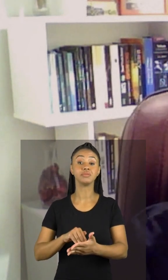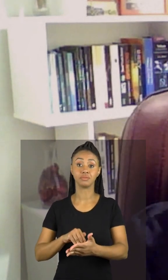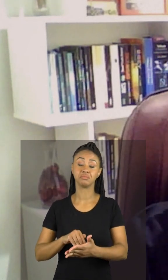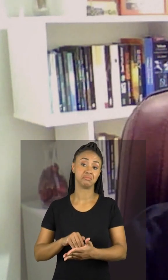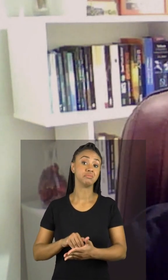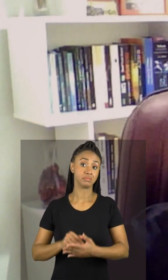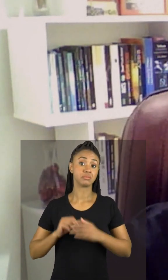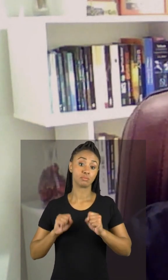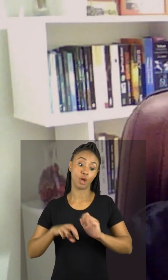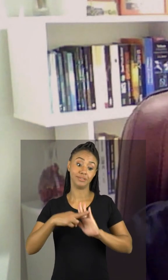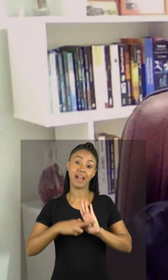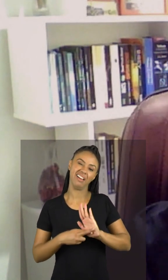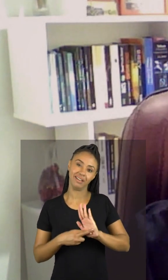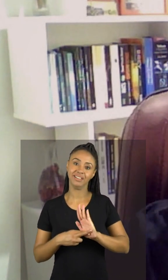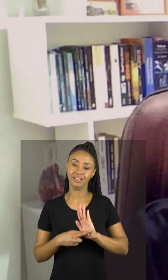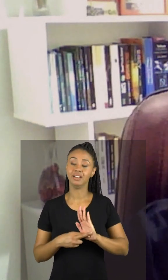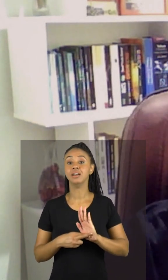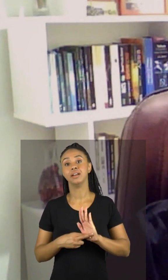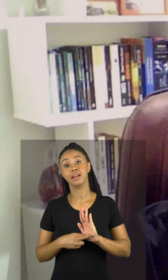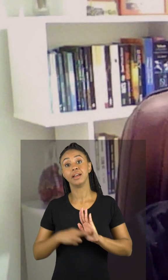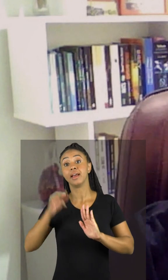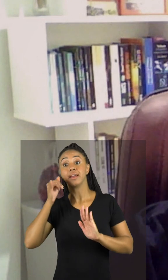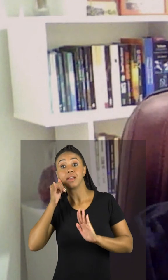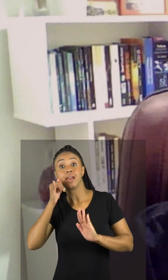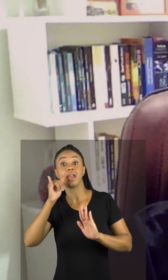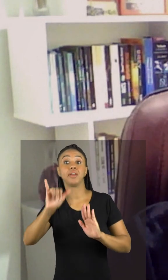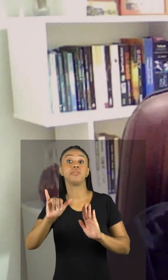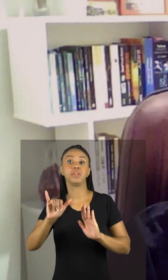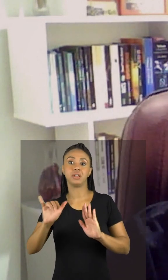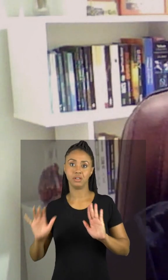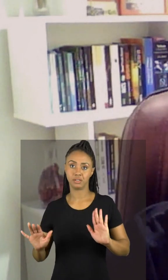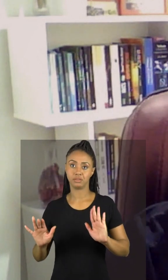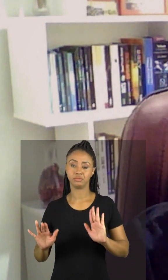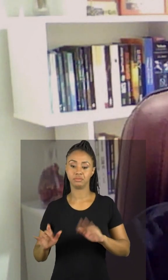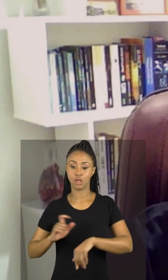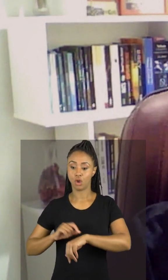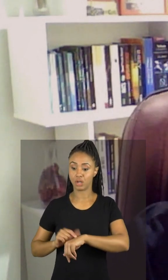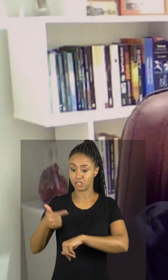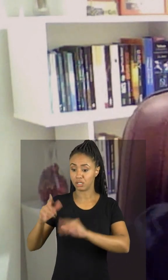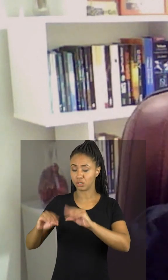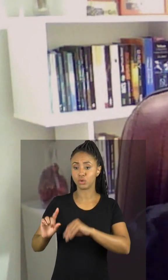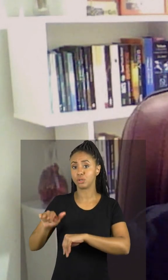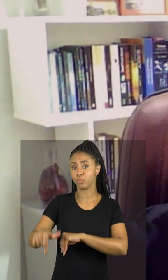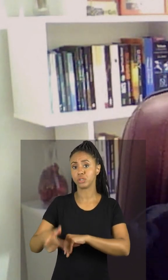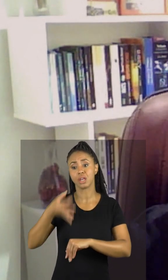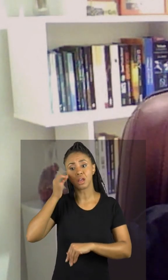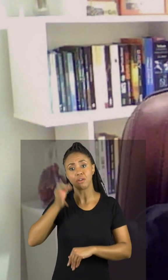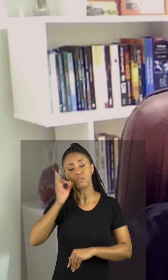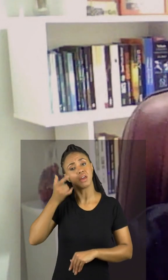para elas mesmas em que elas precisam evitar cafeína após as 19h então essas são regras